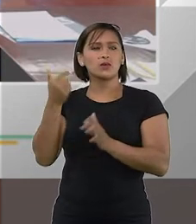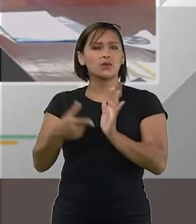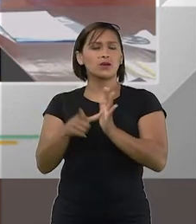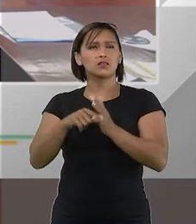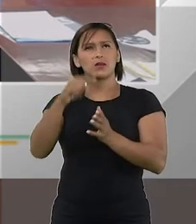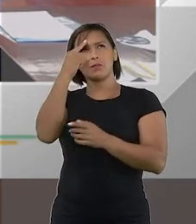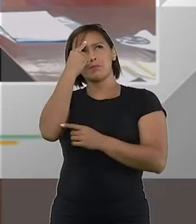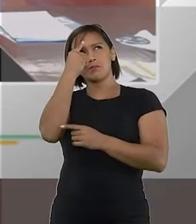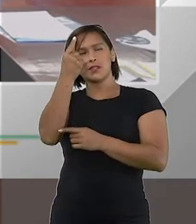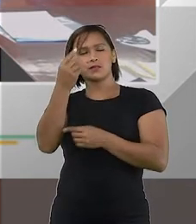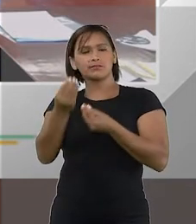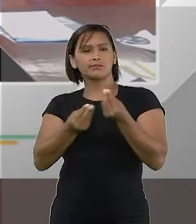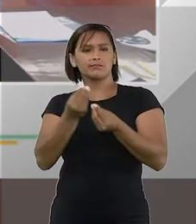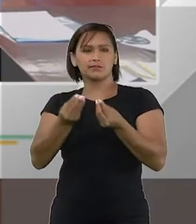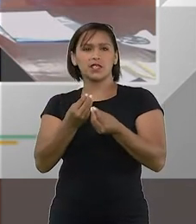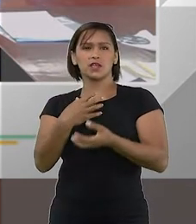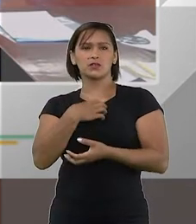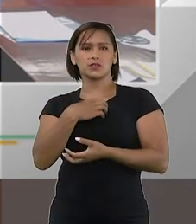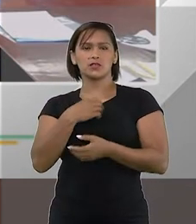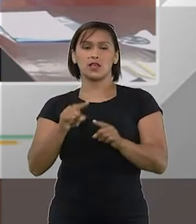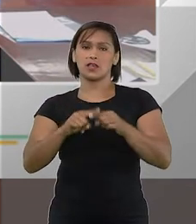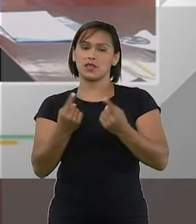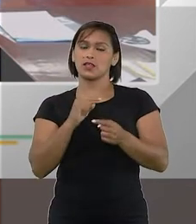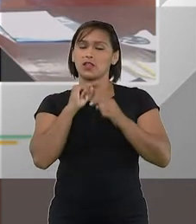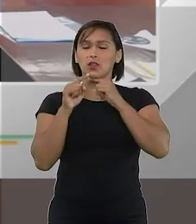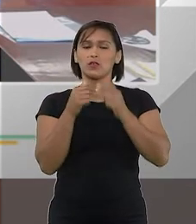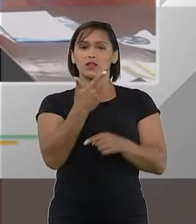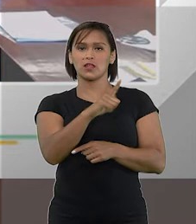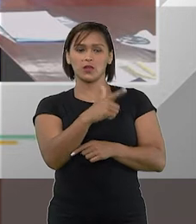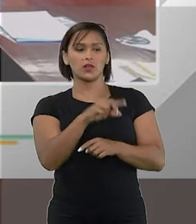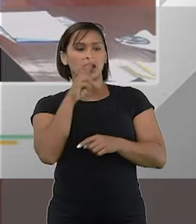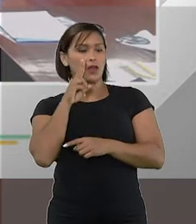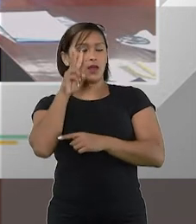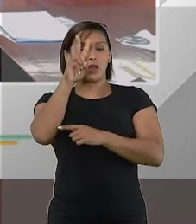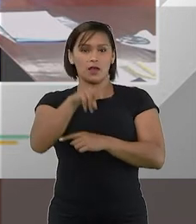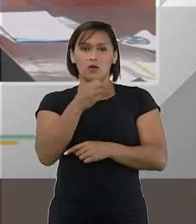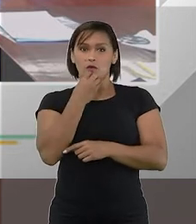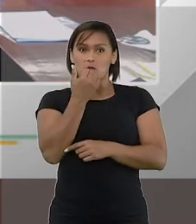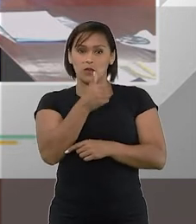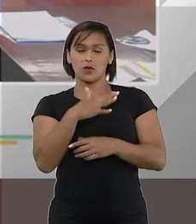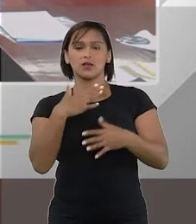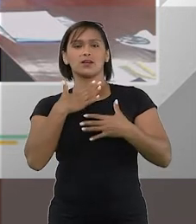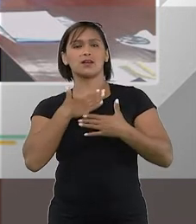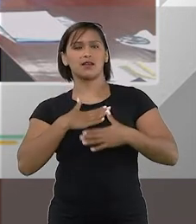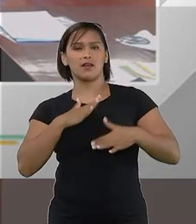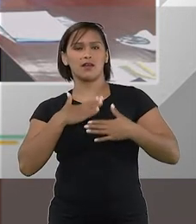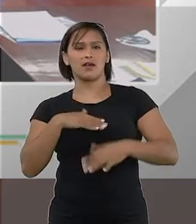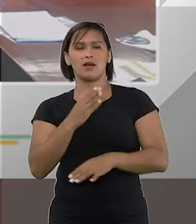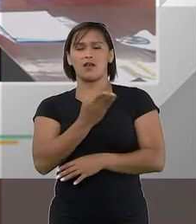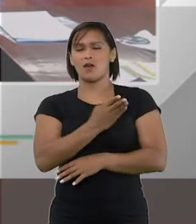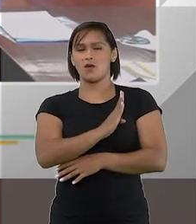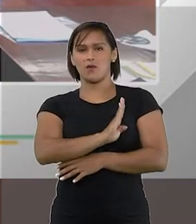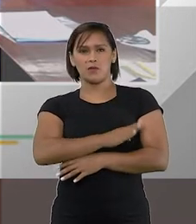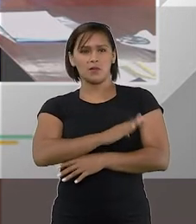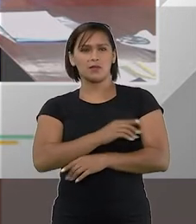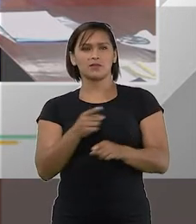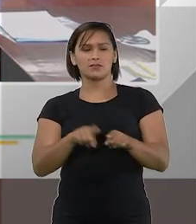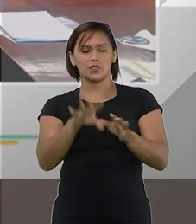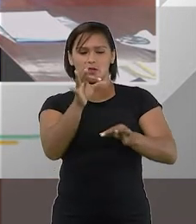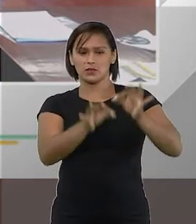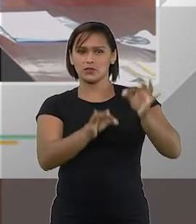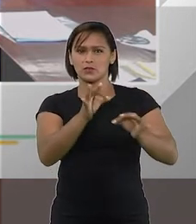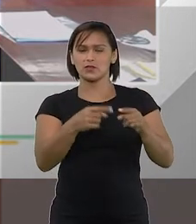pensado com essa visão e sem dúvida alguma é uma visão que acalenta os nossos corações jurídicos